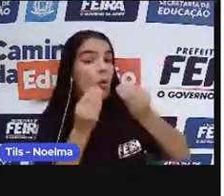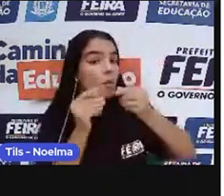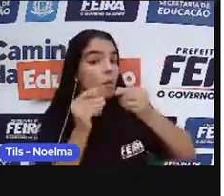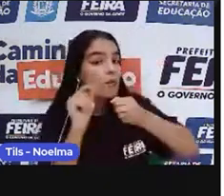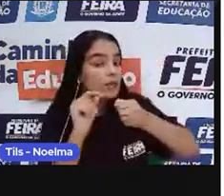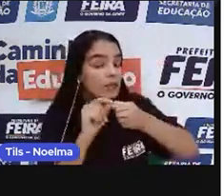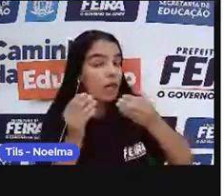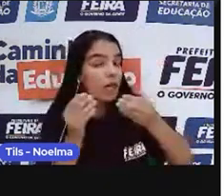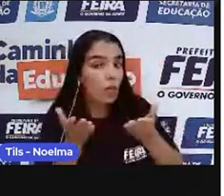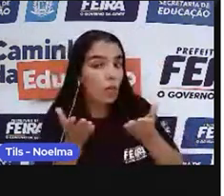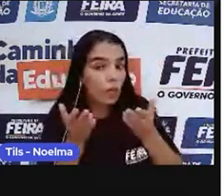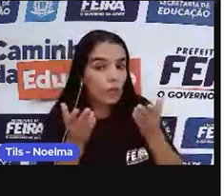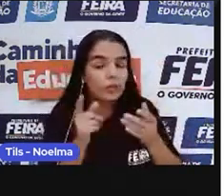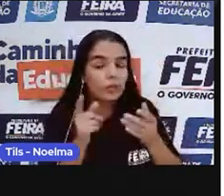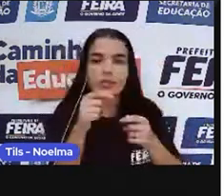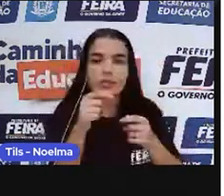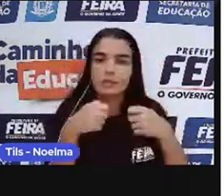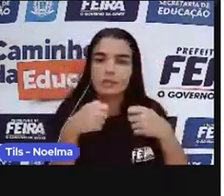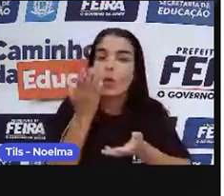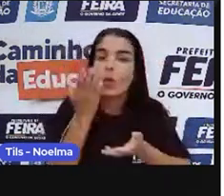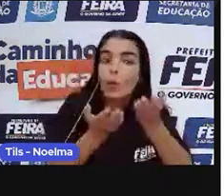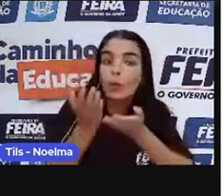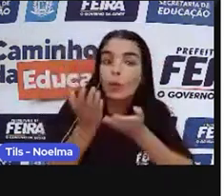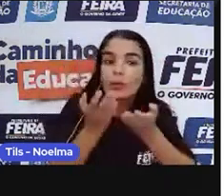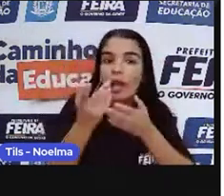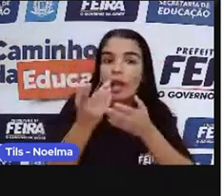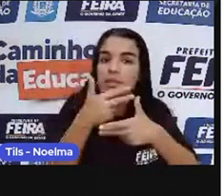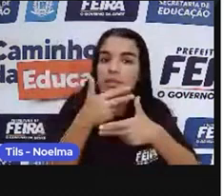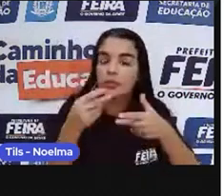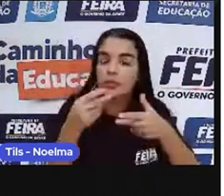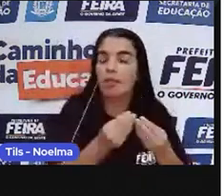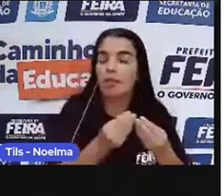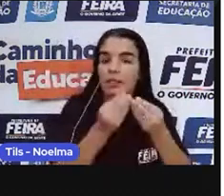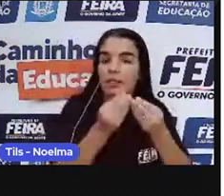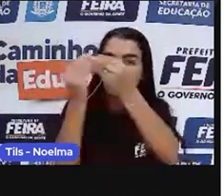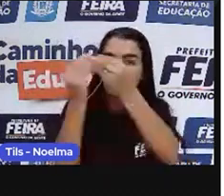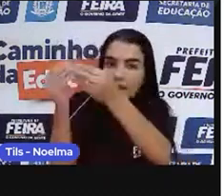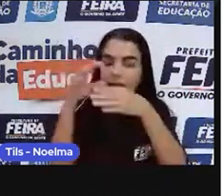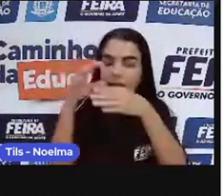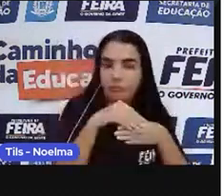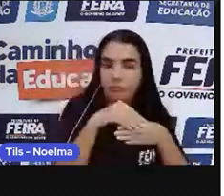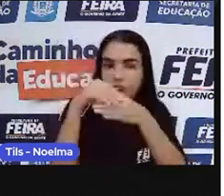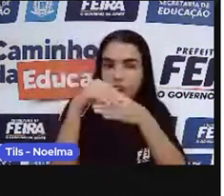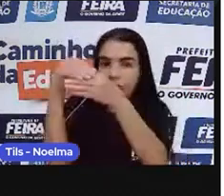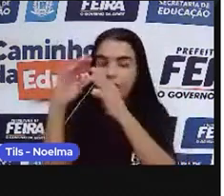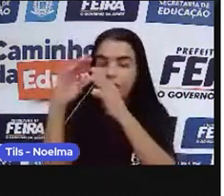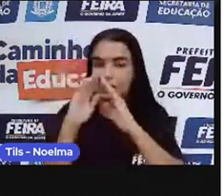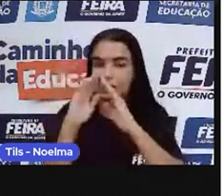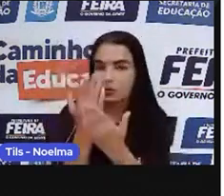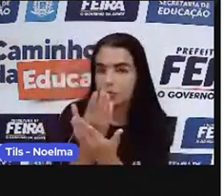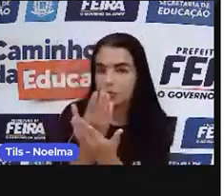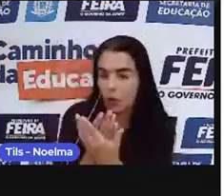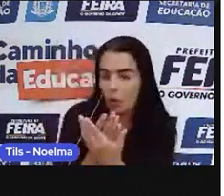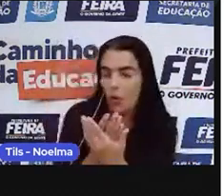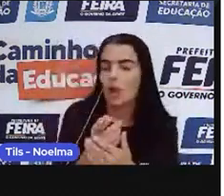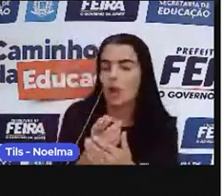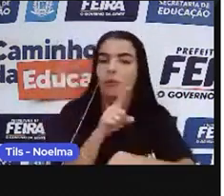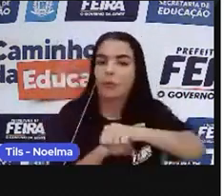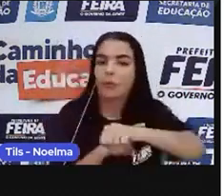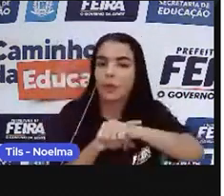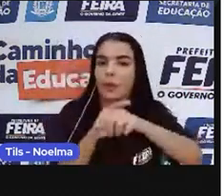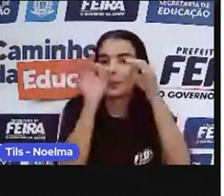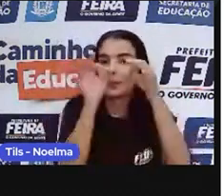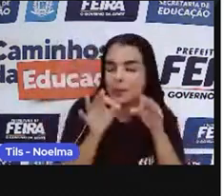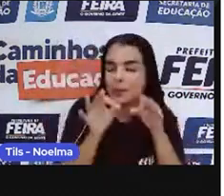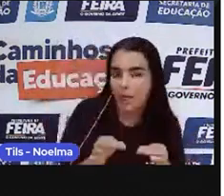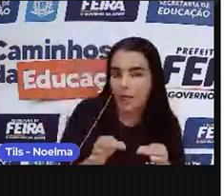hoje. Cuidem bem desse material, entregue esse material no tempo correto, busque os novos percursos